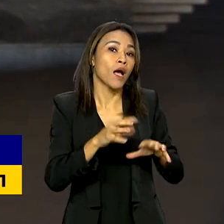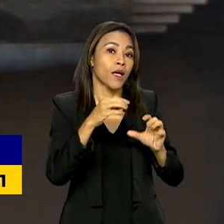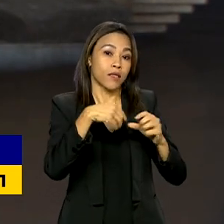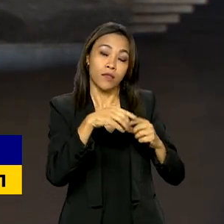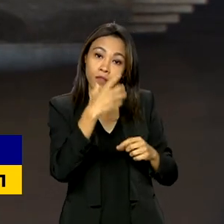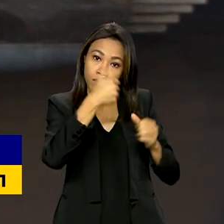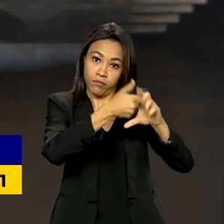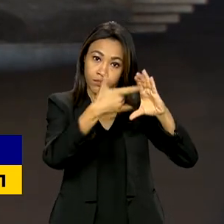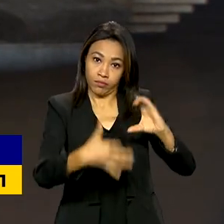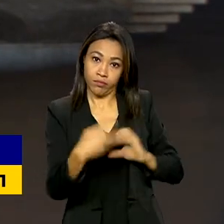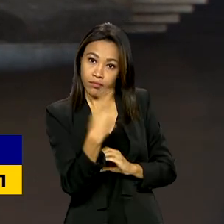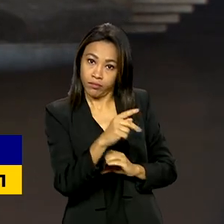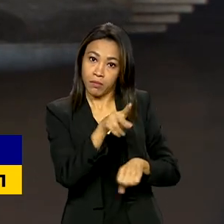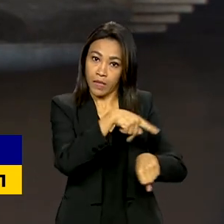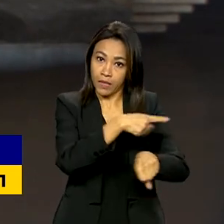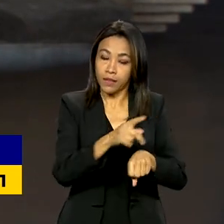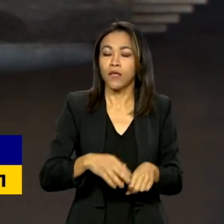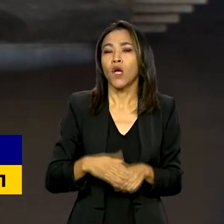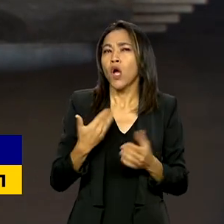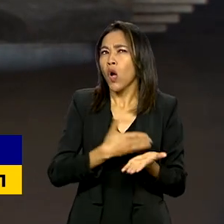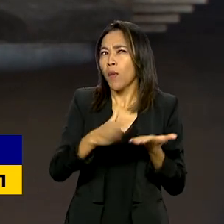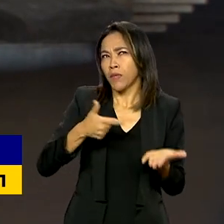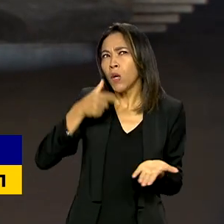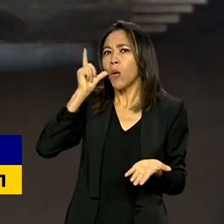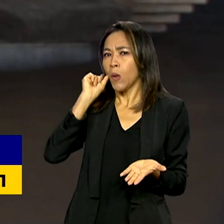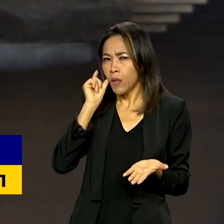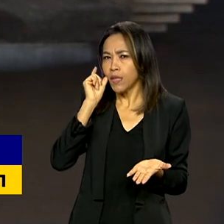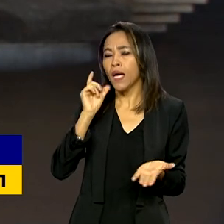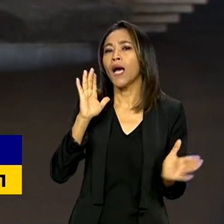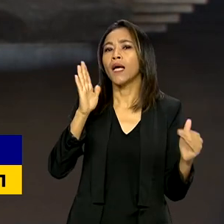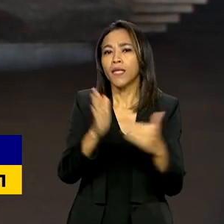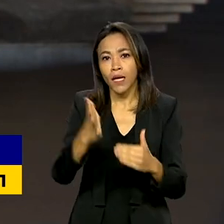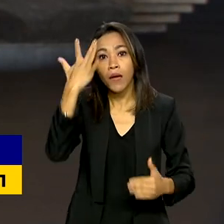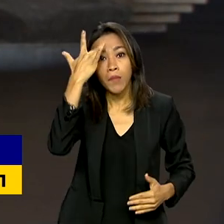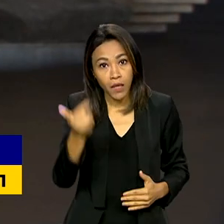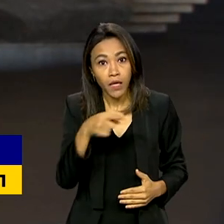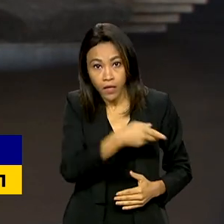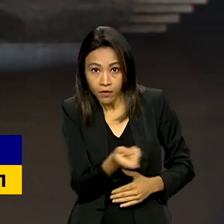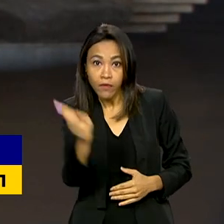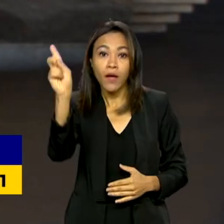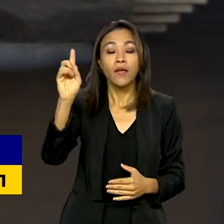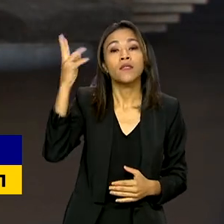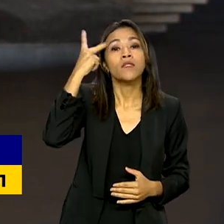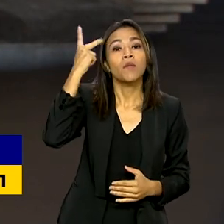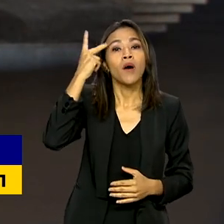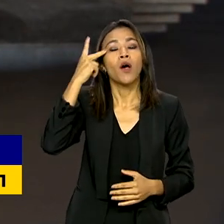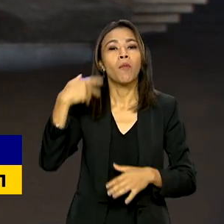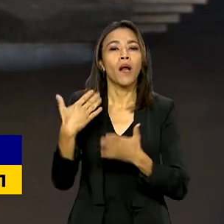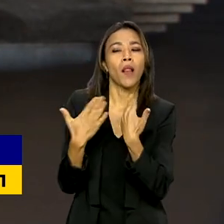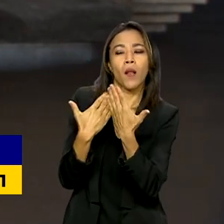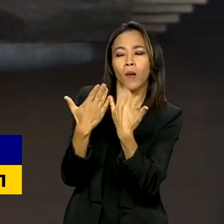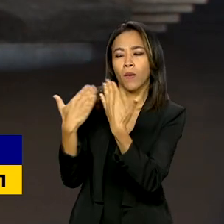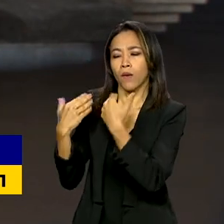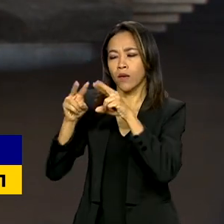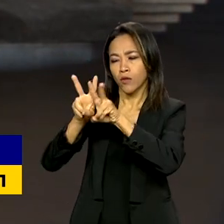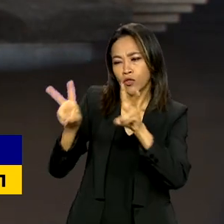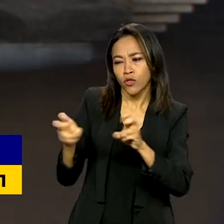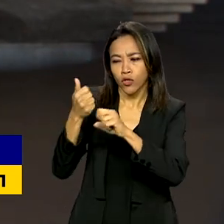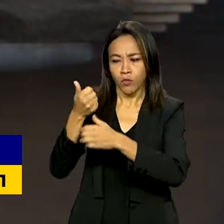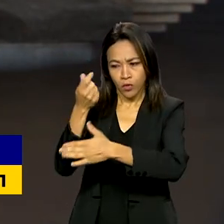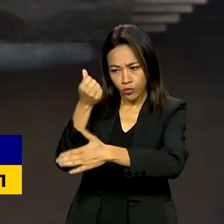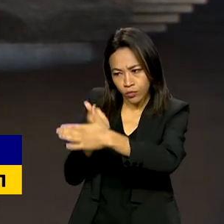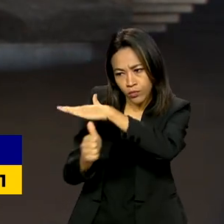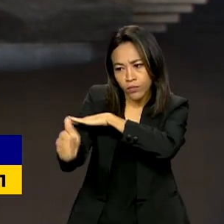ao Brasil começou ontem e vai até amanhã, quando ele estará em São Paulo, para tratar de assuntos relacionados a investimentos e